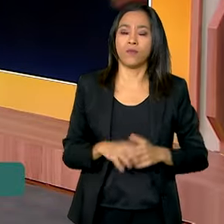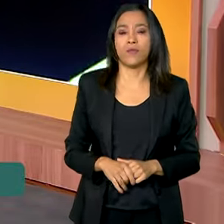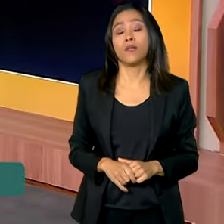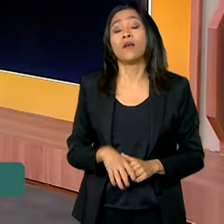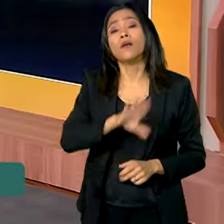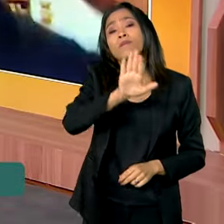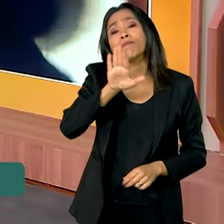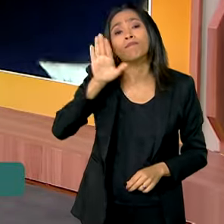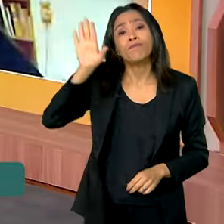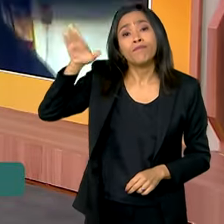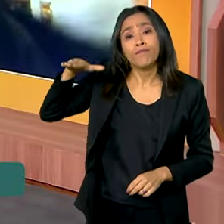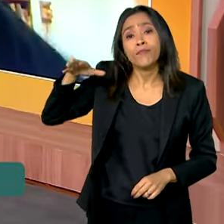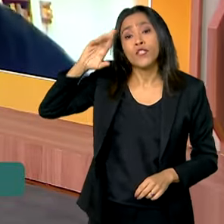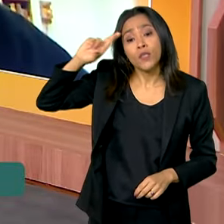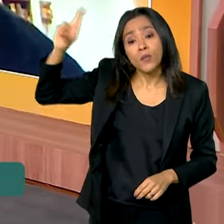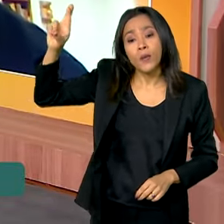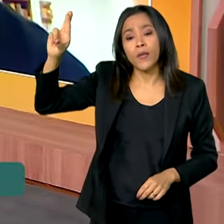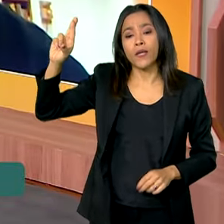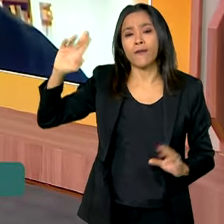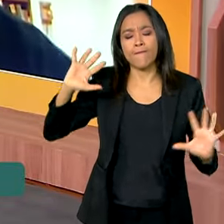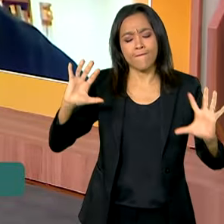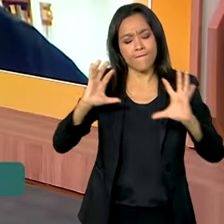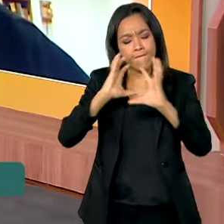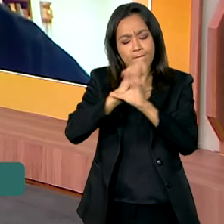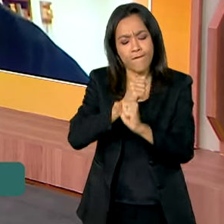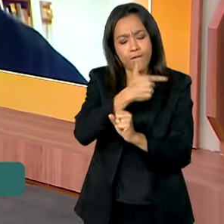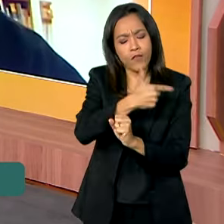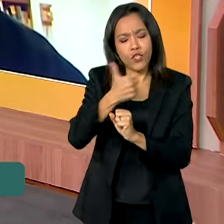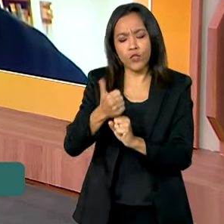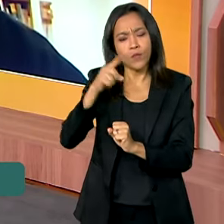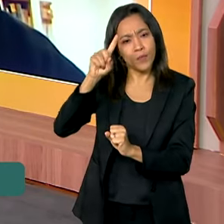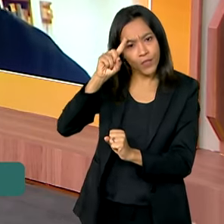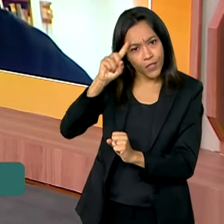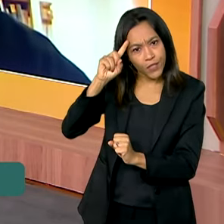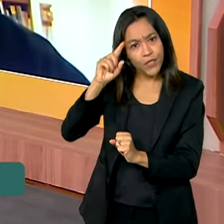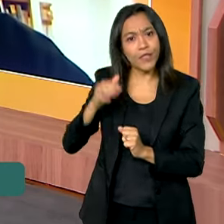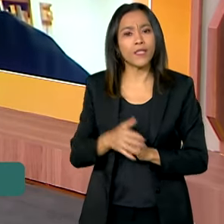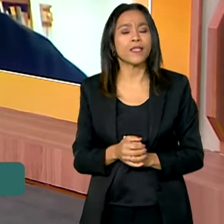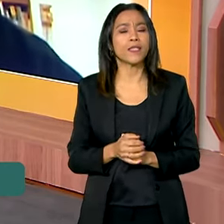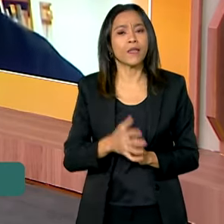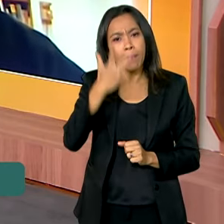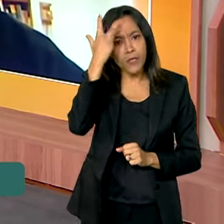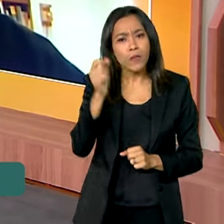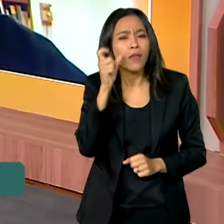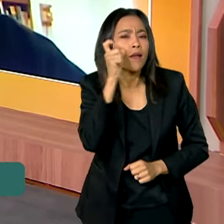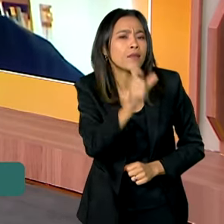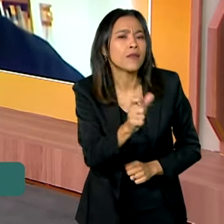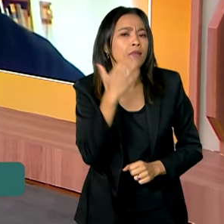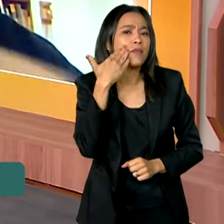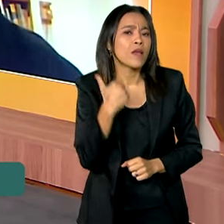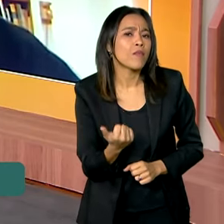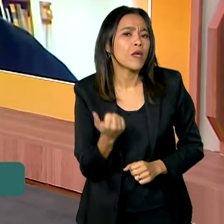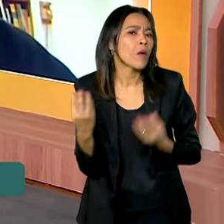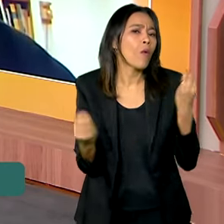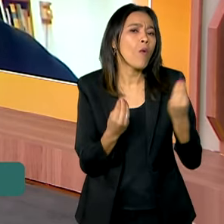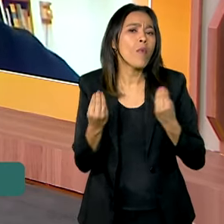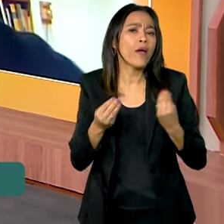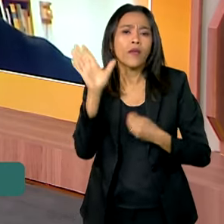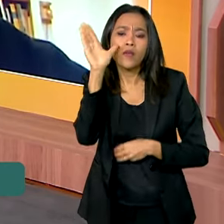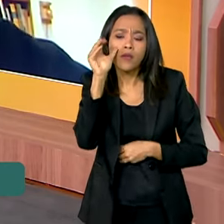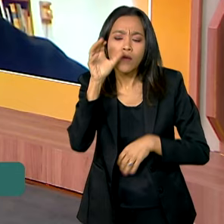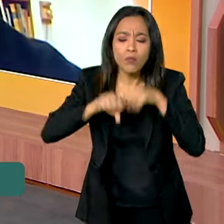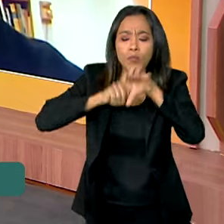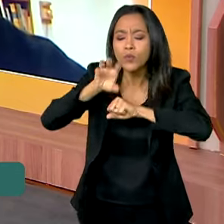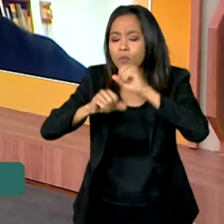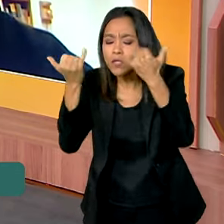Diretor, a gente tem, nesses 21 dias, uma programação, a população que estiver interessada em saber um pouco mais, quais são os canais de informação